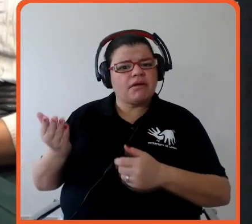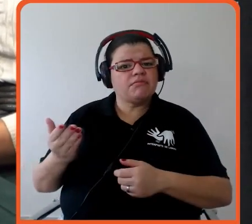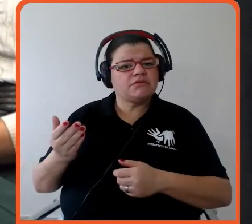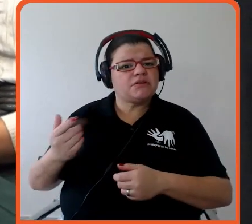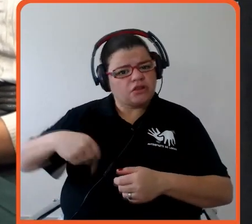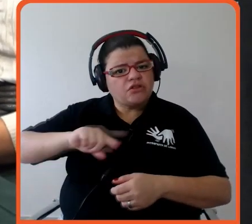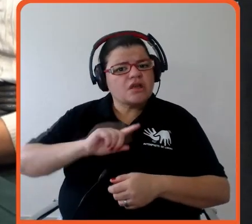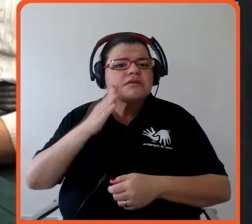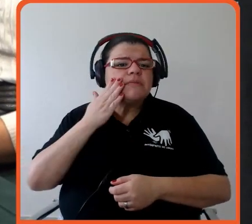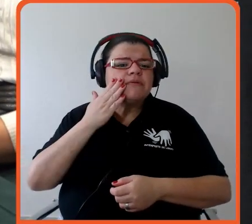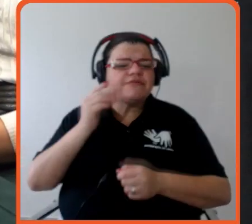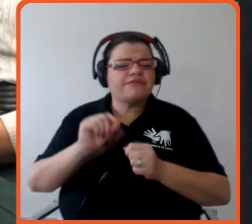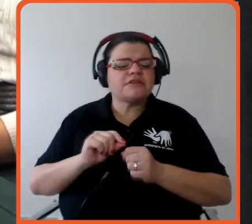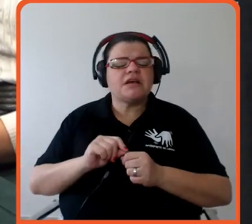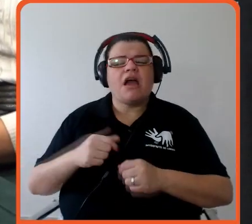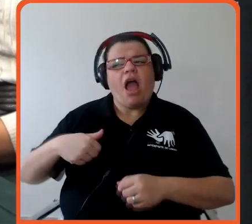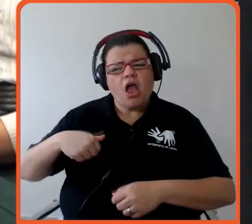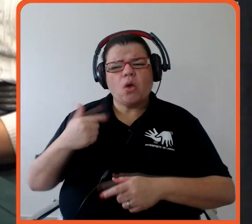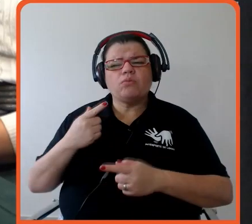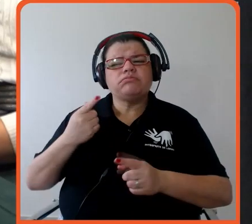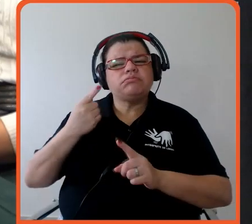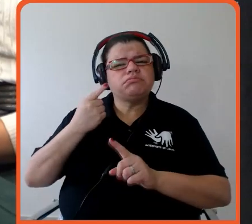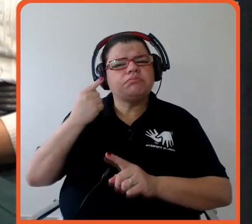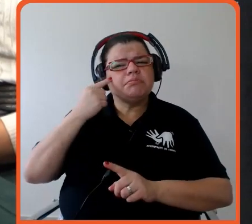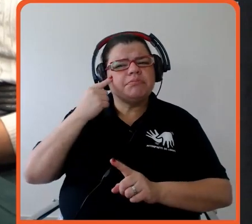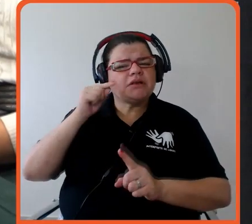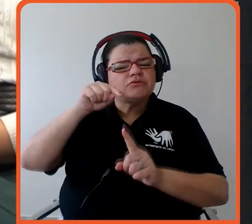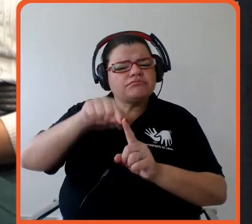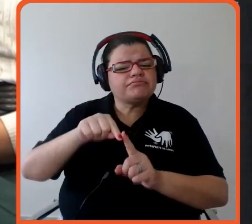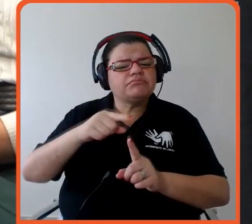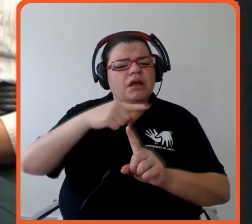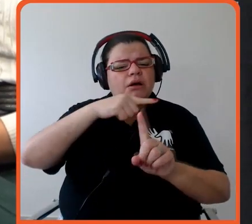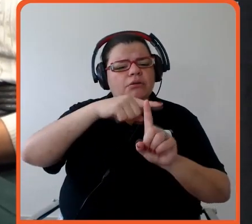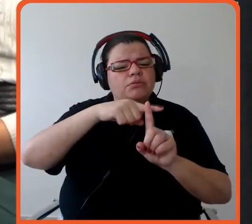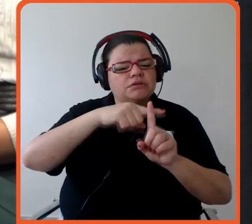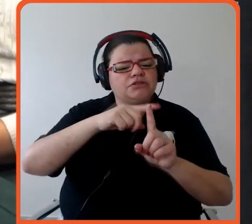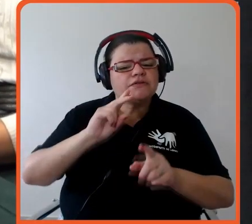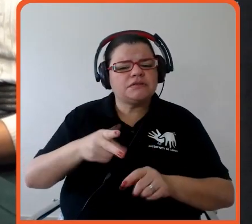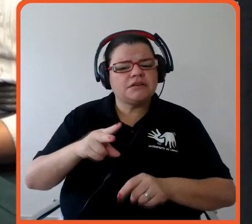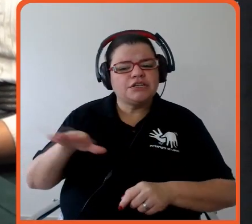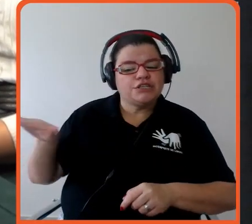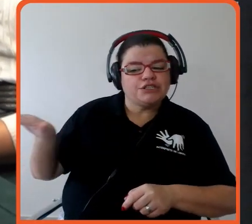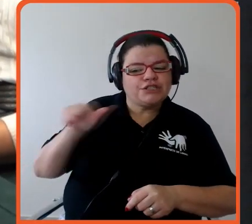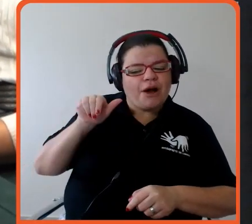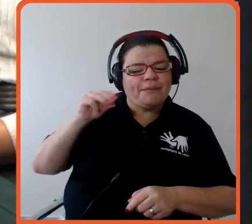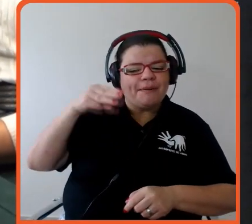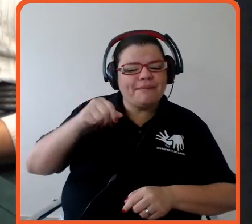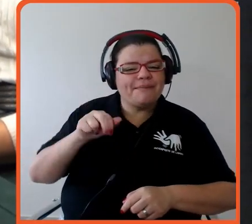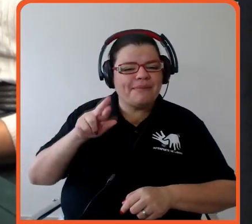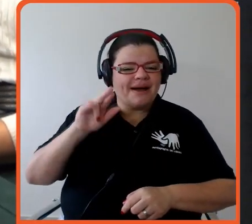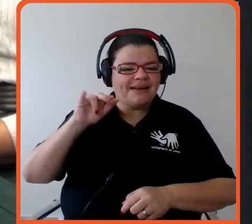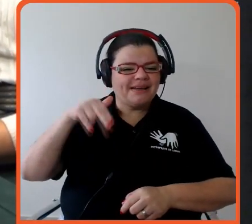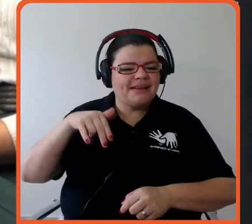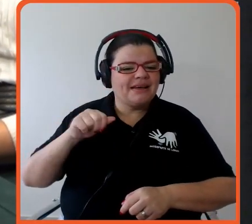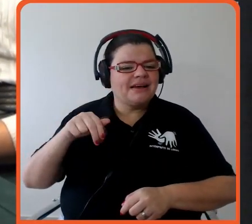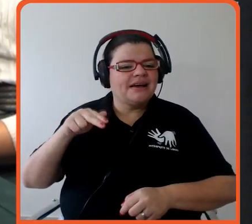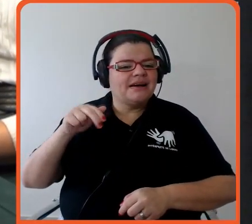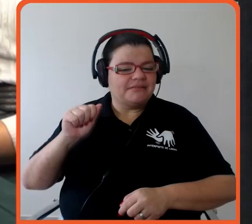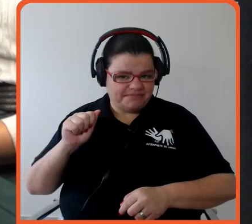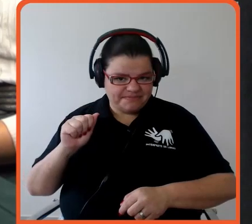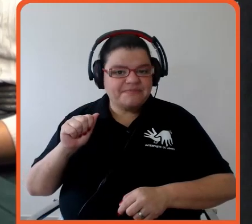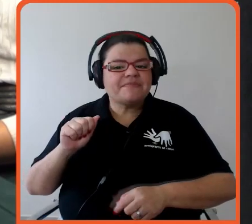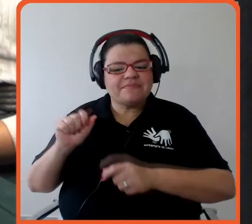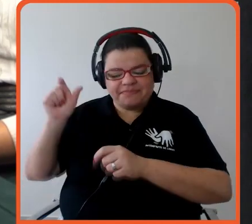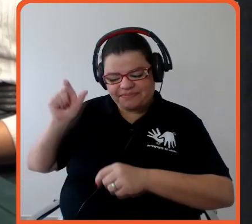né, por isso que eu sou muito positivo de fato com essa agenda. Mas uma coisa que você chamou aqui já, puxou o gancho para a Mariana, e outra